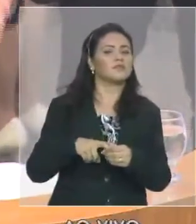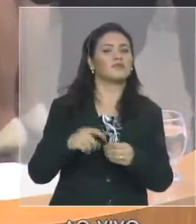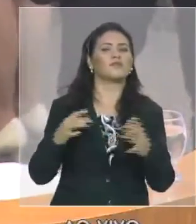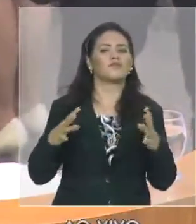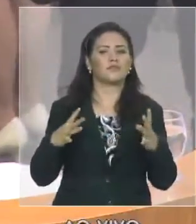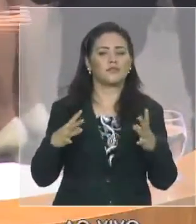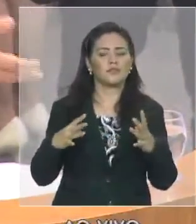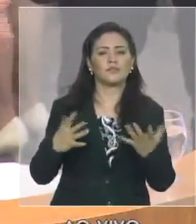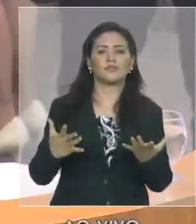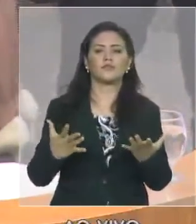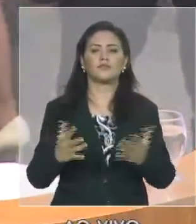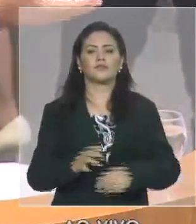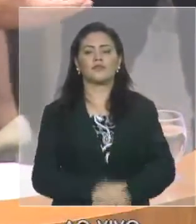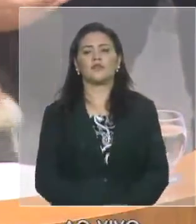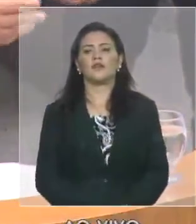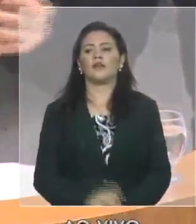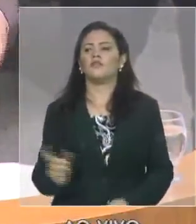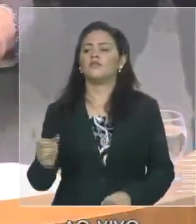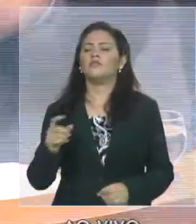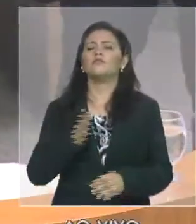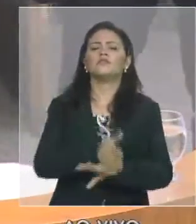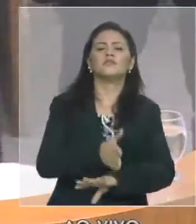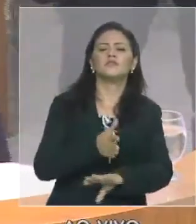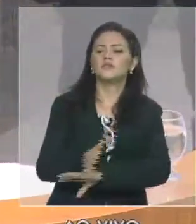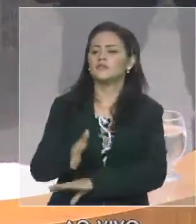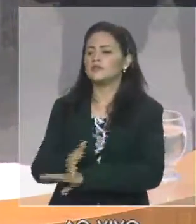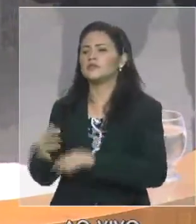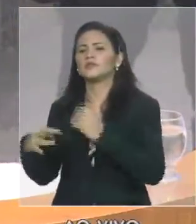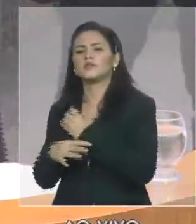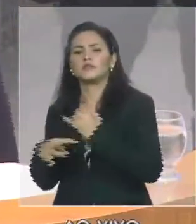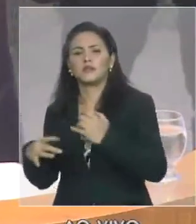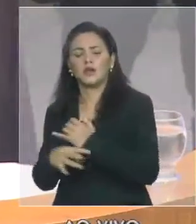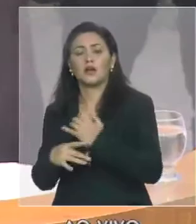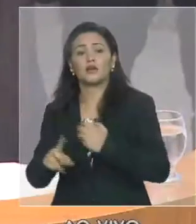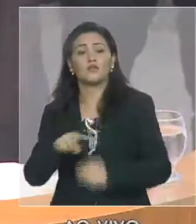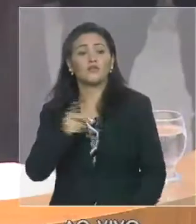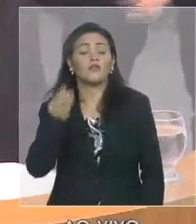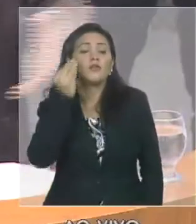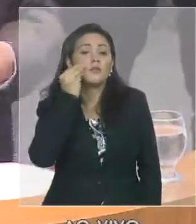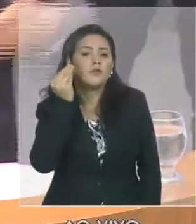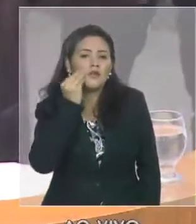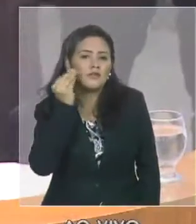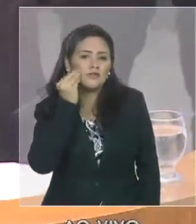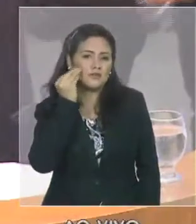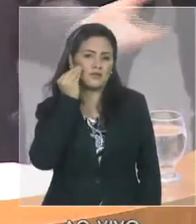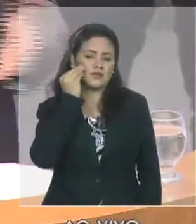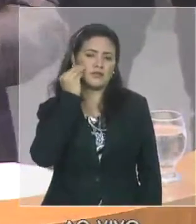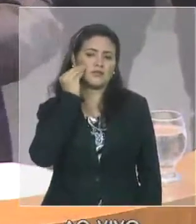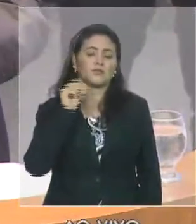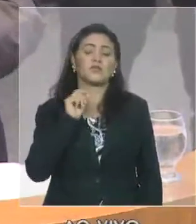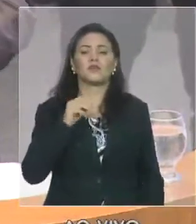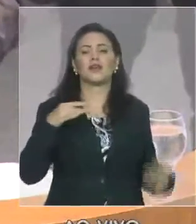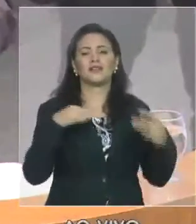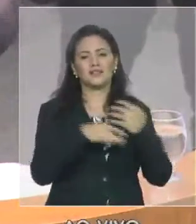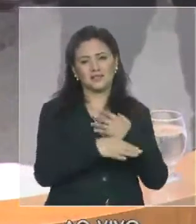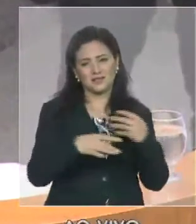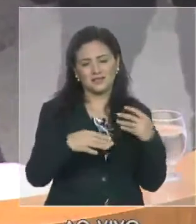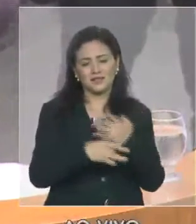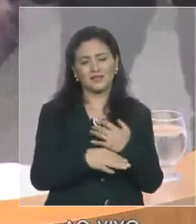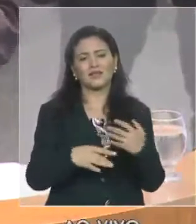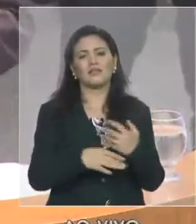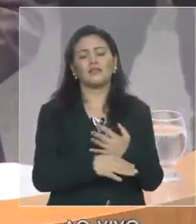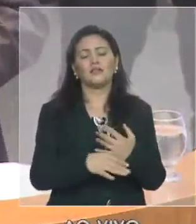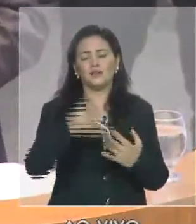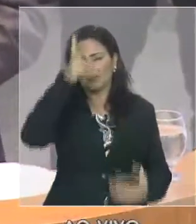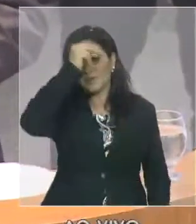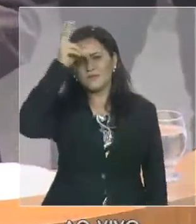as suas bases, as suas cidades, as suas regiões, testemunharam em IFTO, diretamente, o clamor dos municípios em relação à